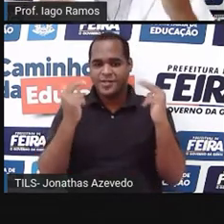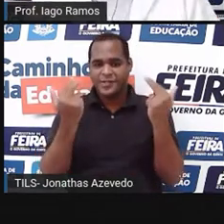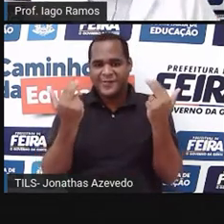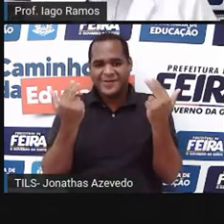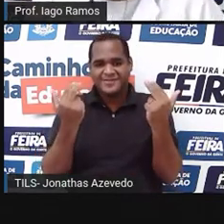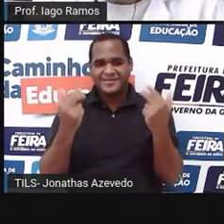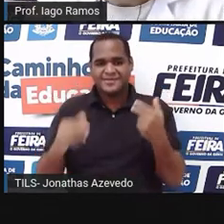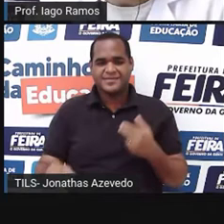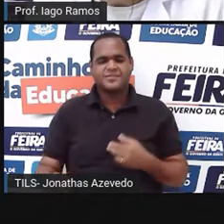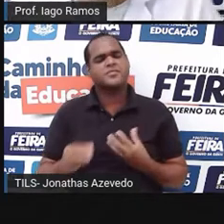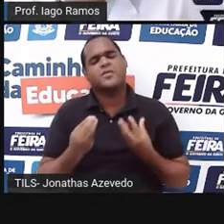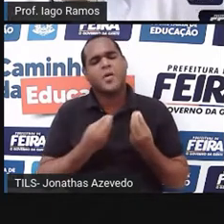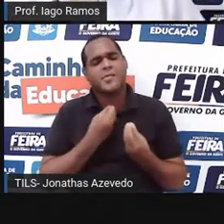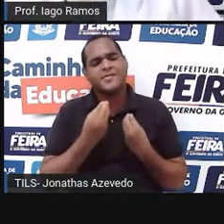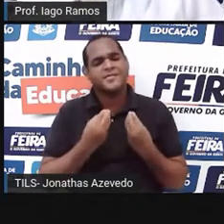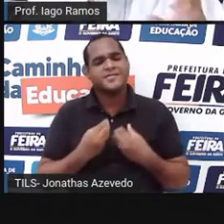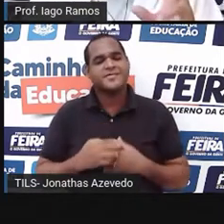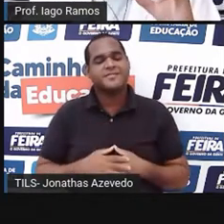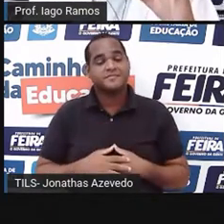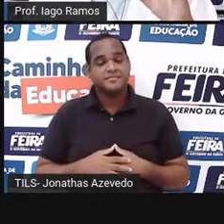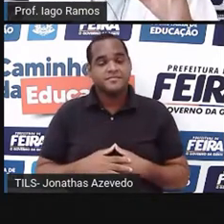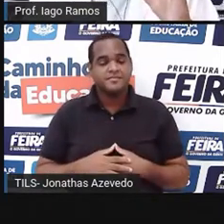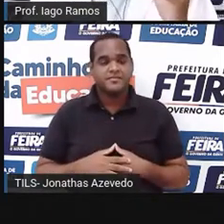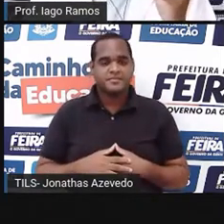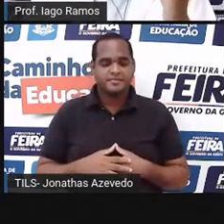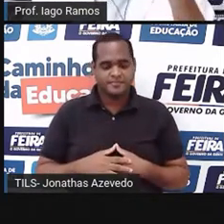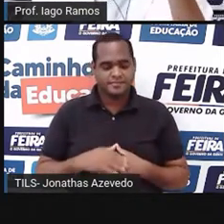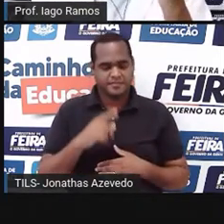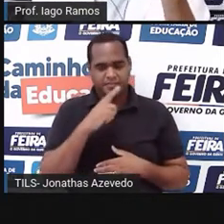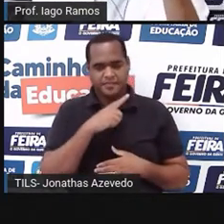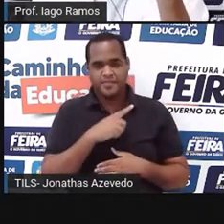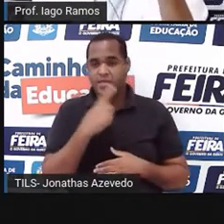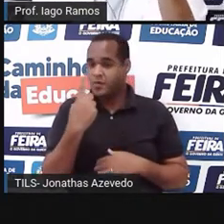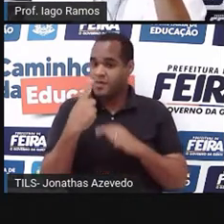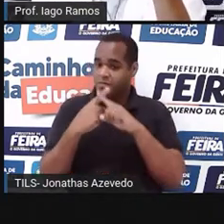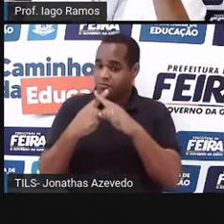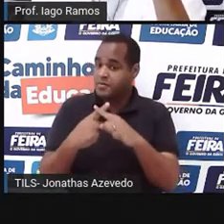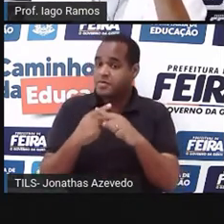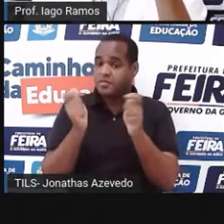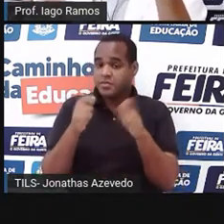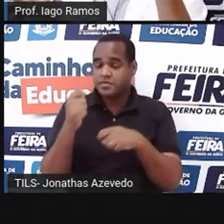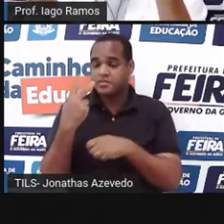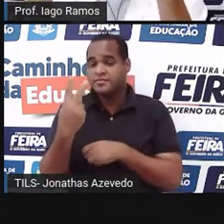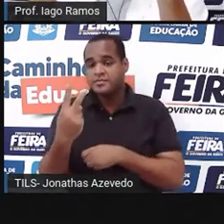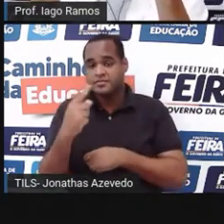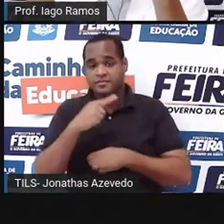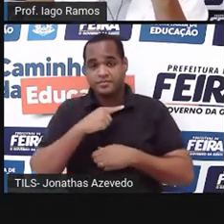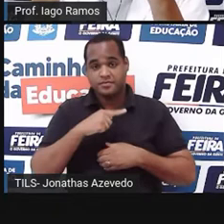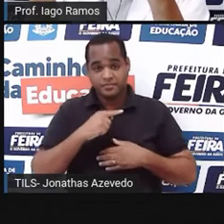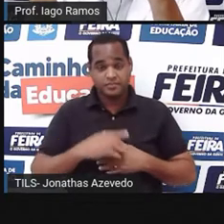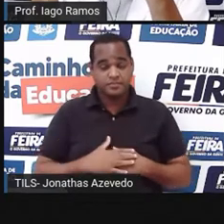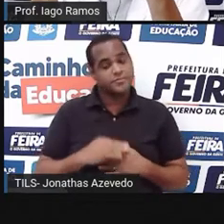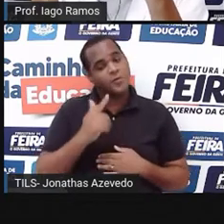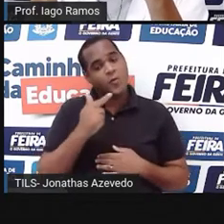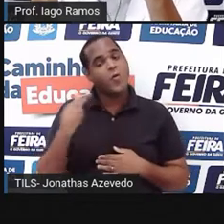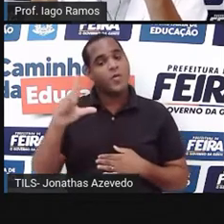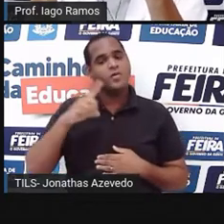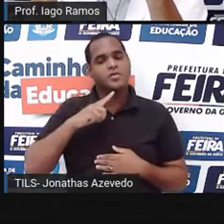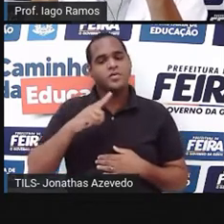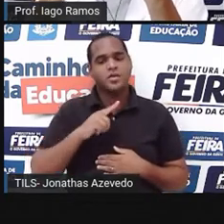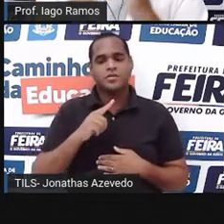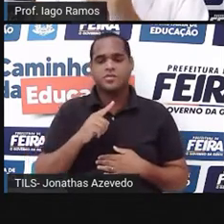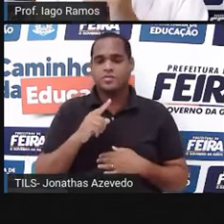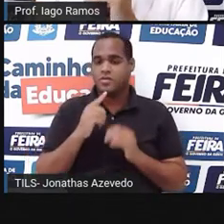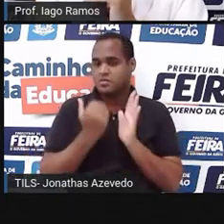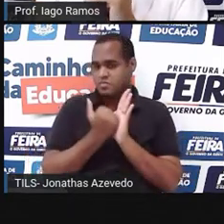Como assim, professor? Se uma aumenta multiplicando por 2, a outra também vai aumentar